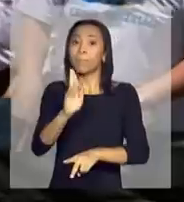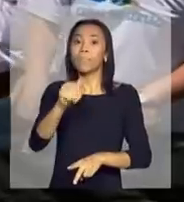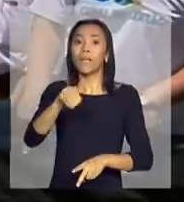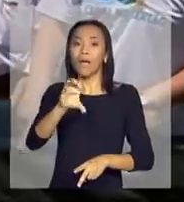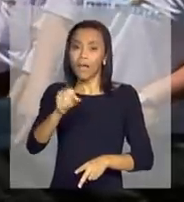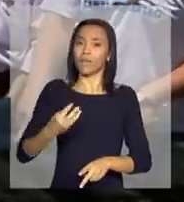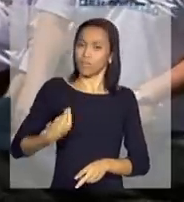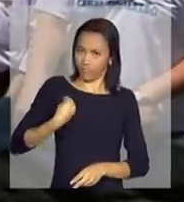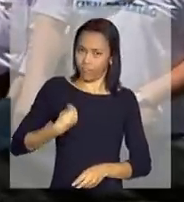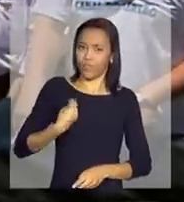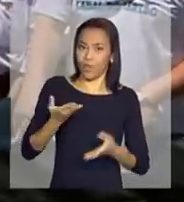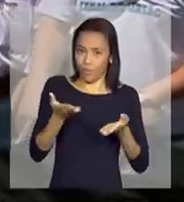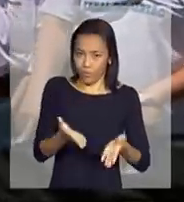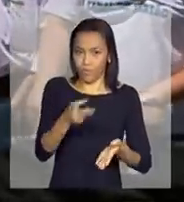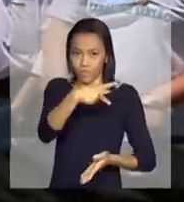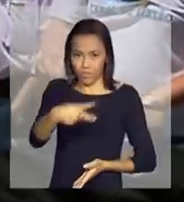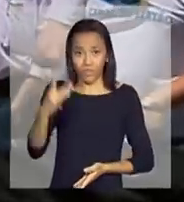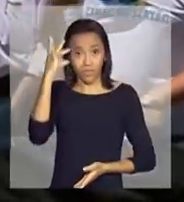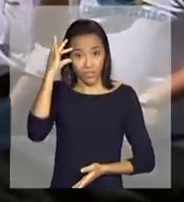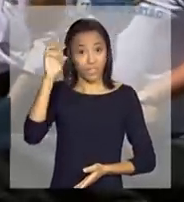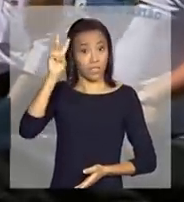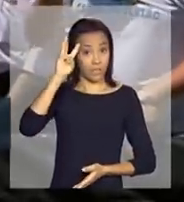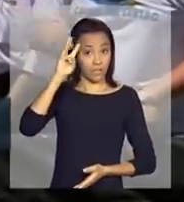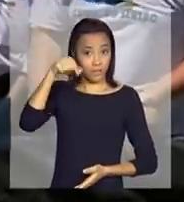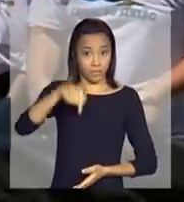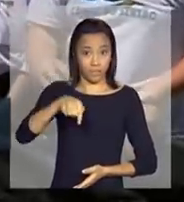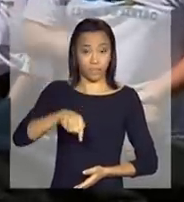Rousseff nesta terça-feira.